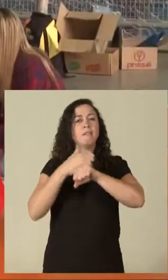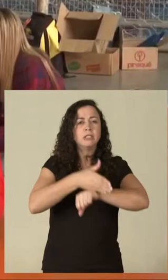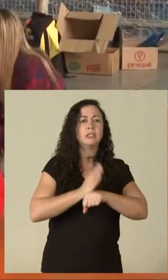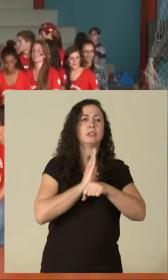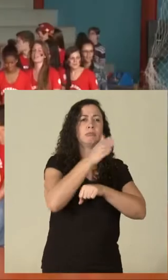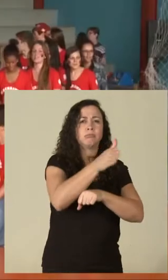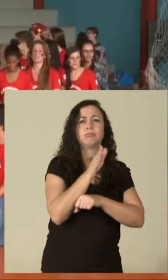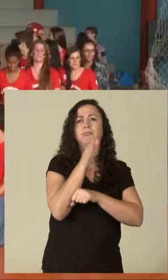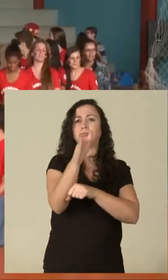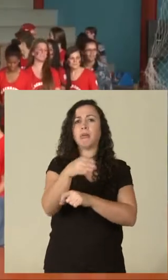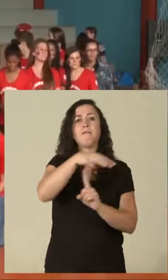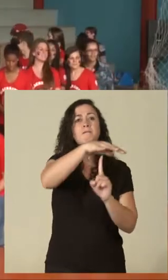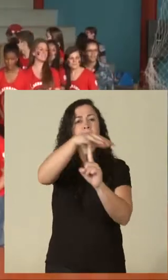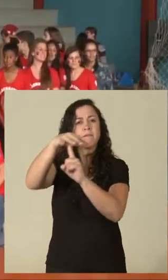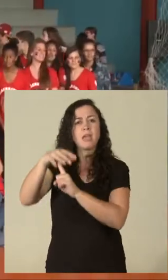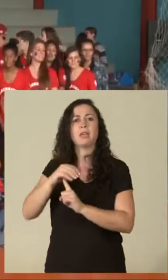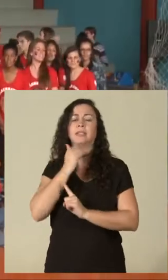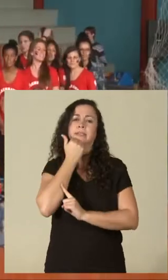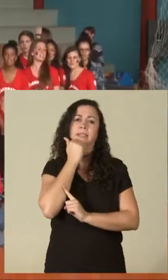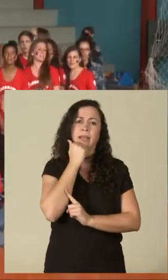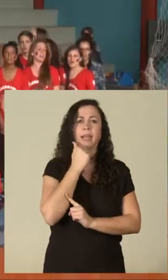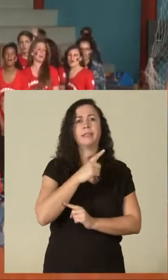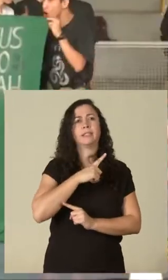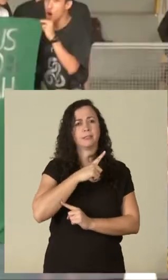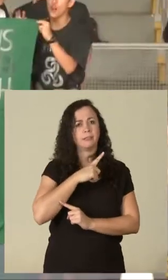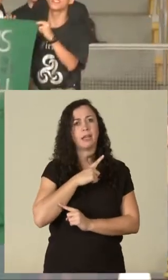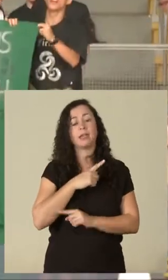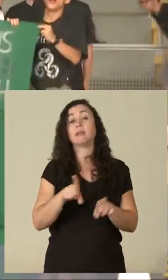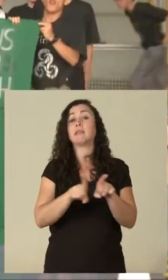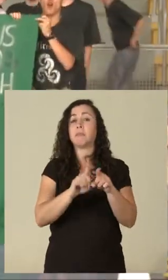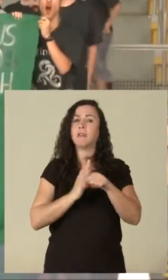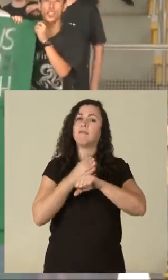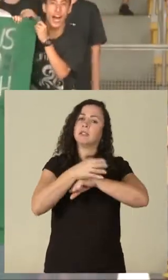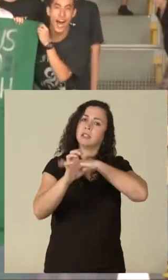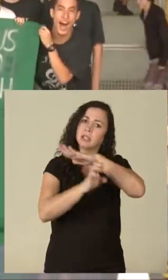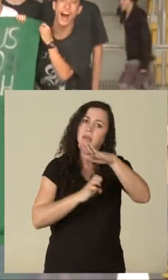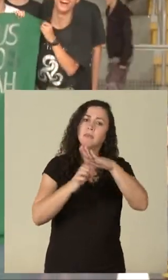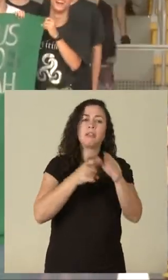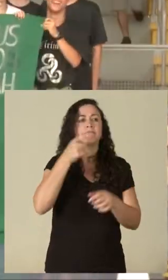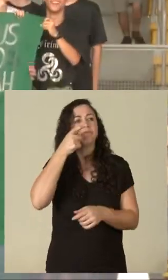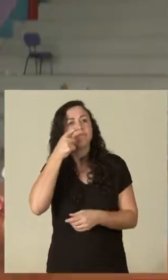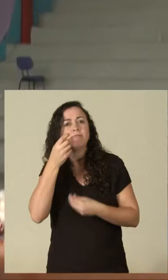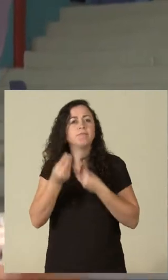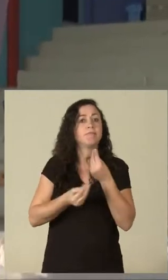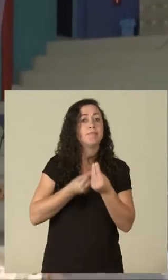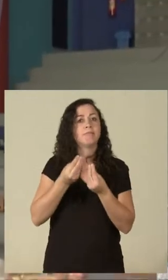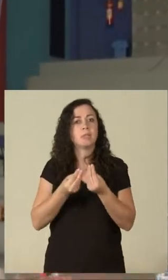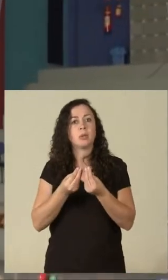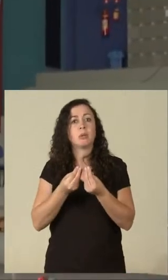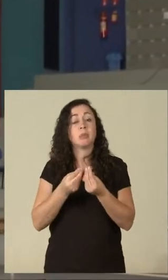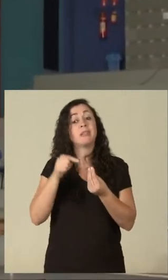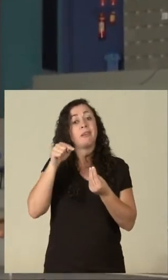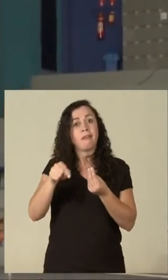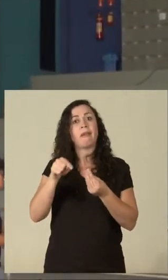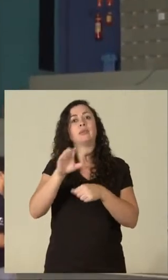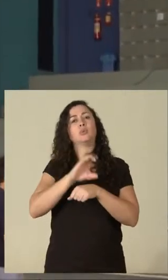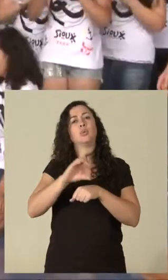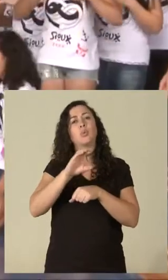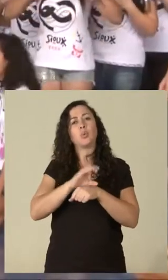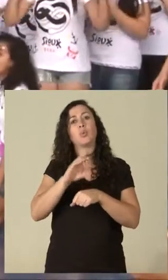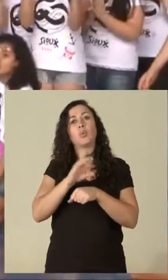ciências, visitas a empresas. Ele propicia uma educação